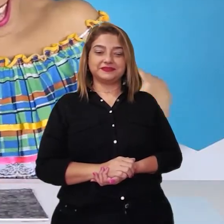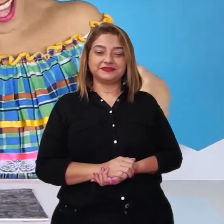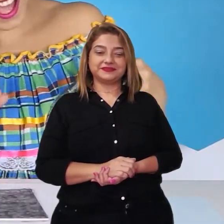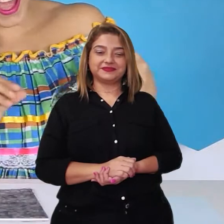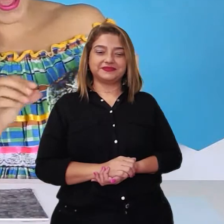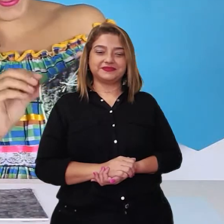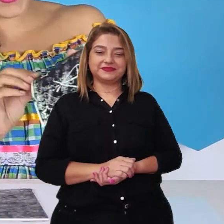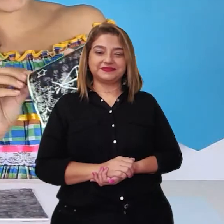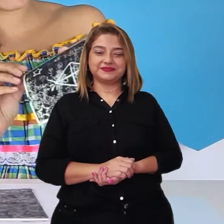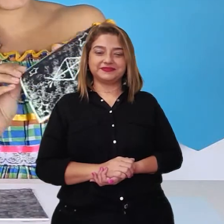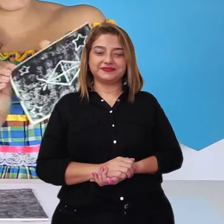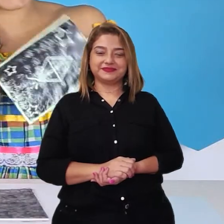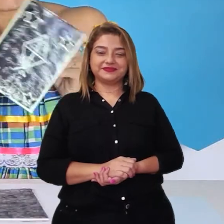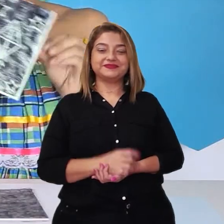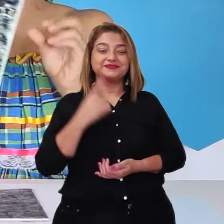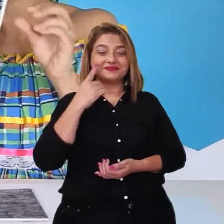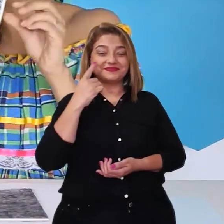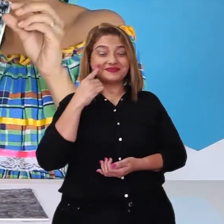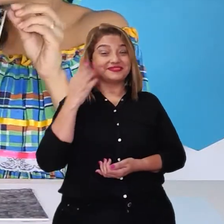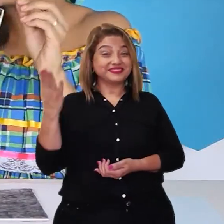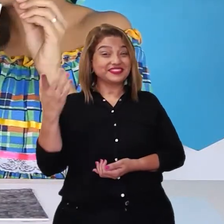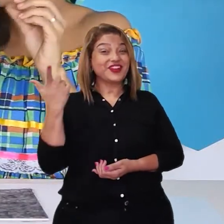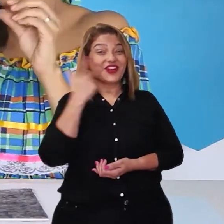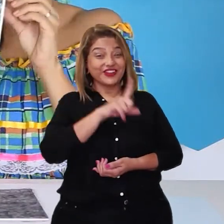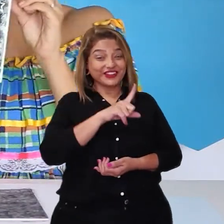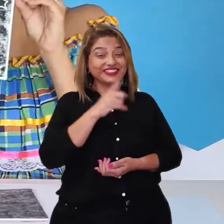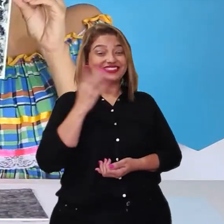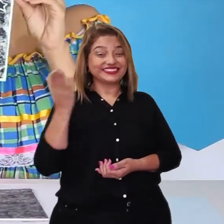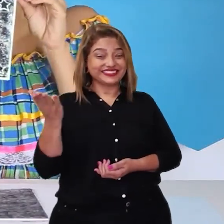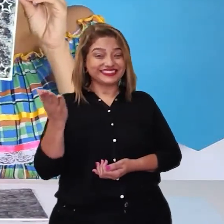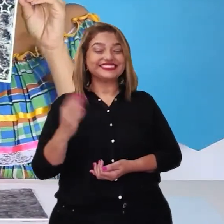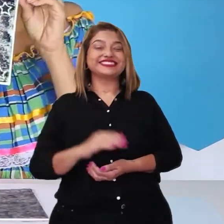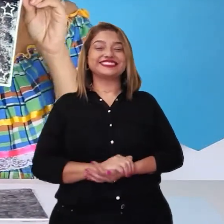Ah! Deu super certo! Claro!